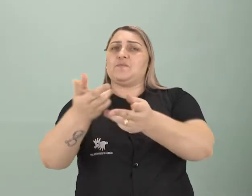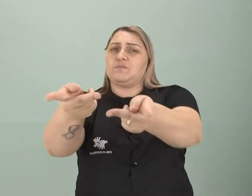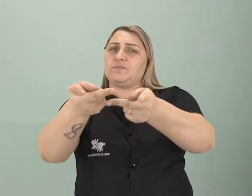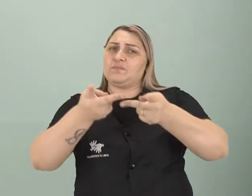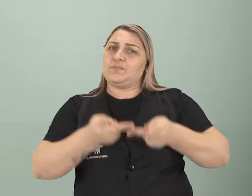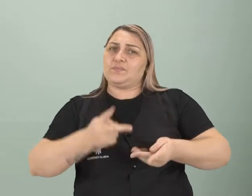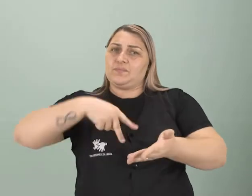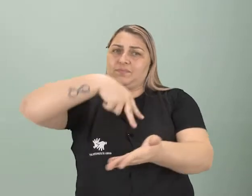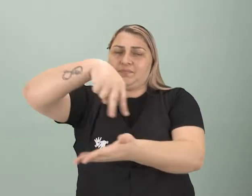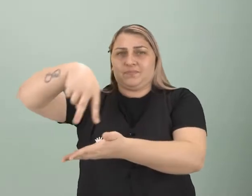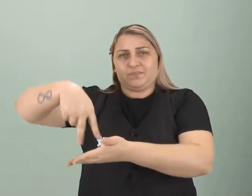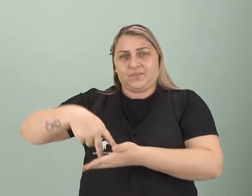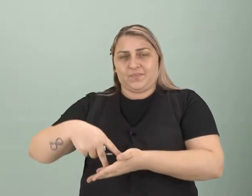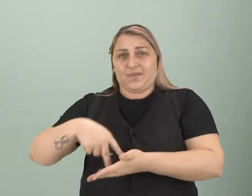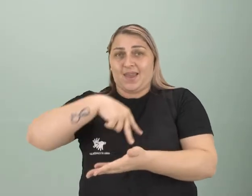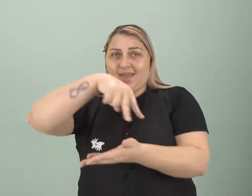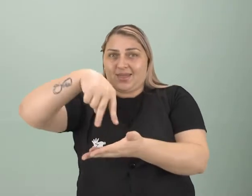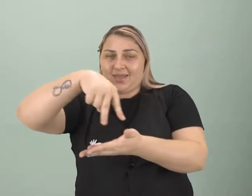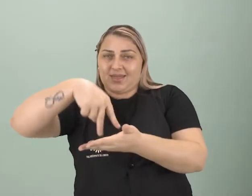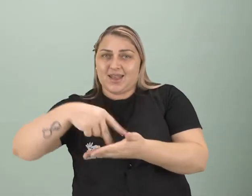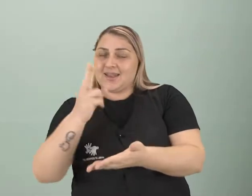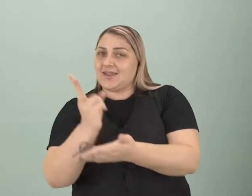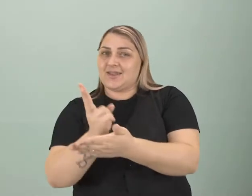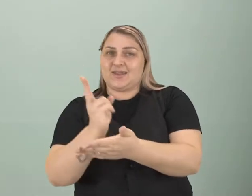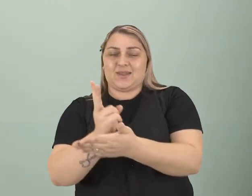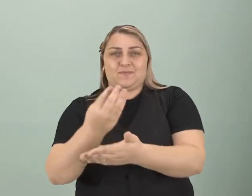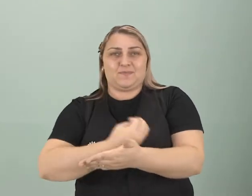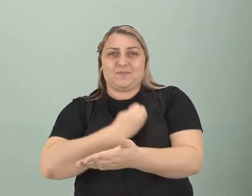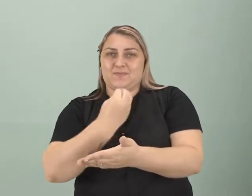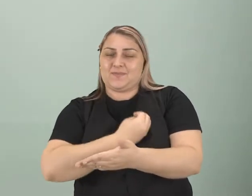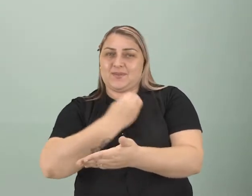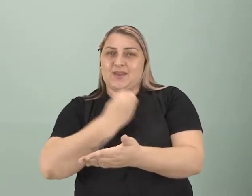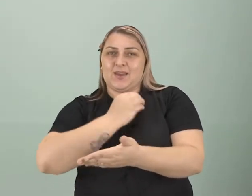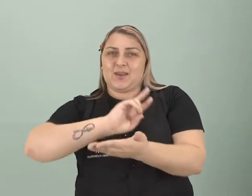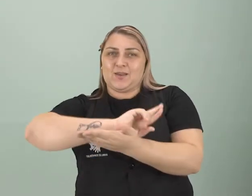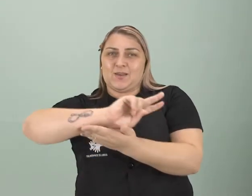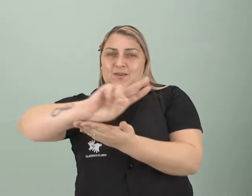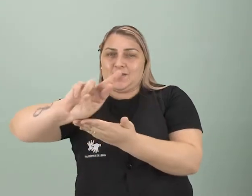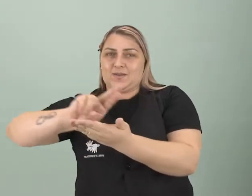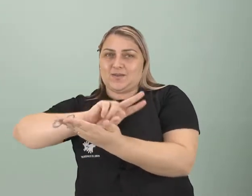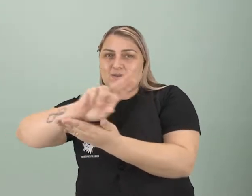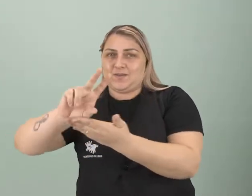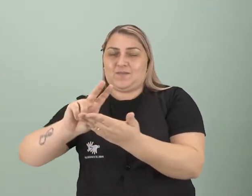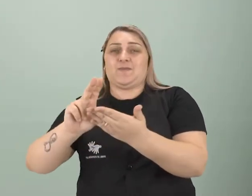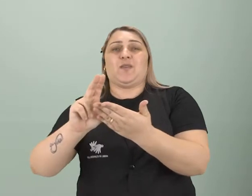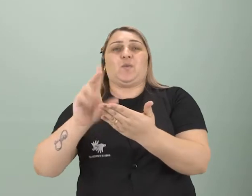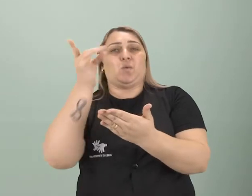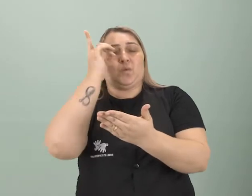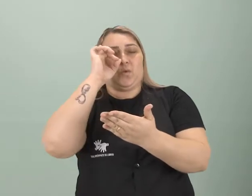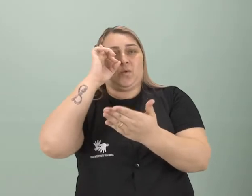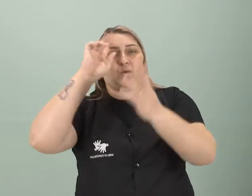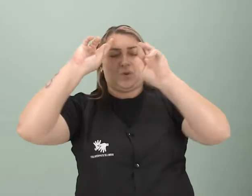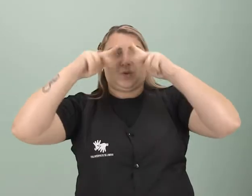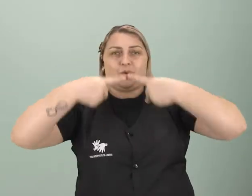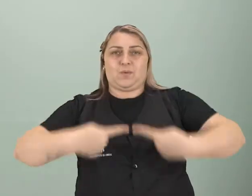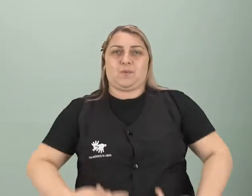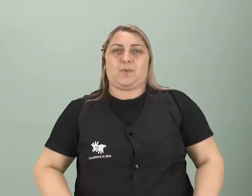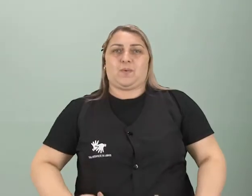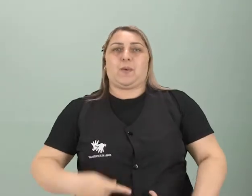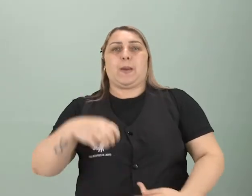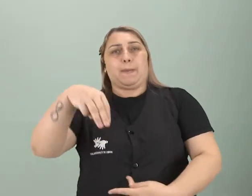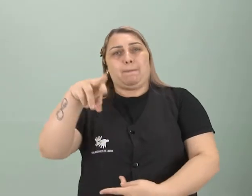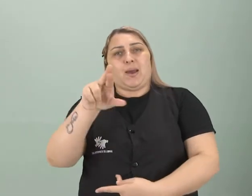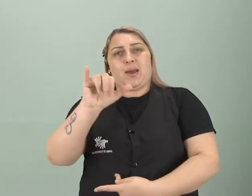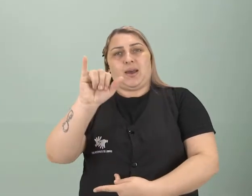convite a dançar. A dança sempre esteve presente nas diversas situações do cotidiano da humanidade. Segundo